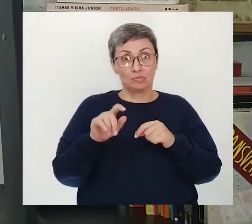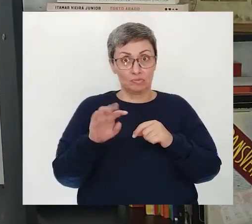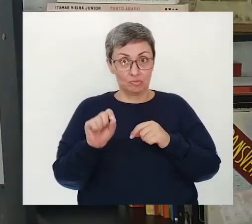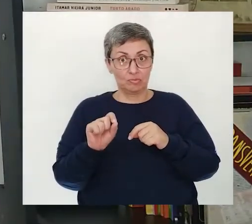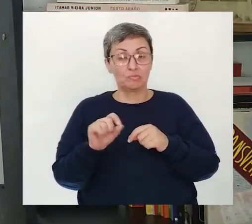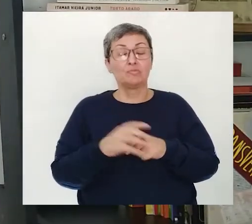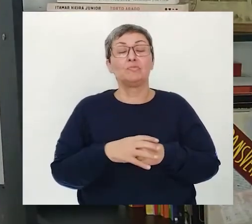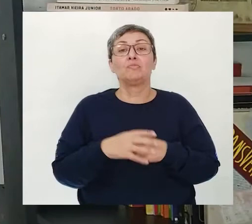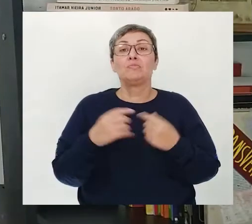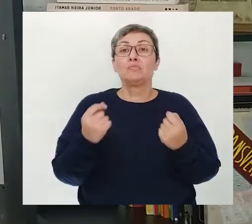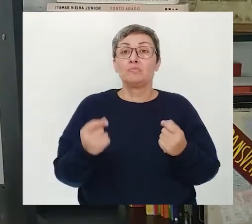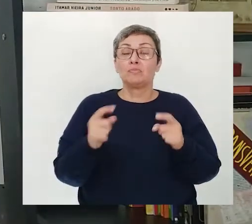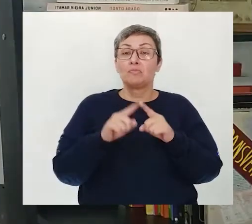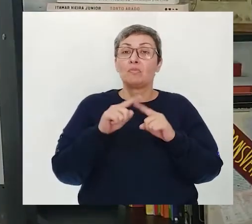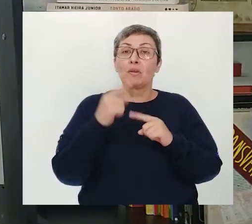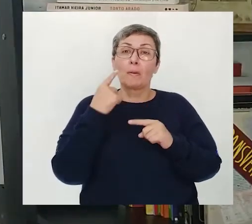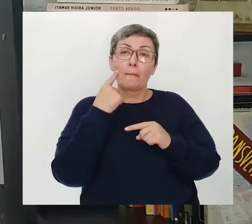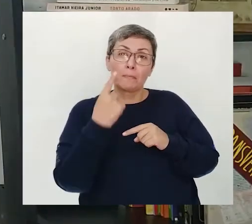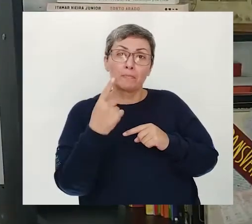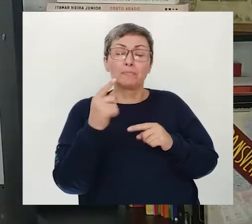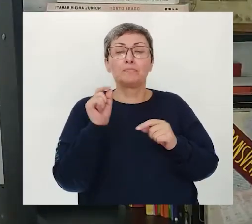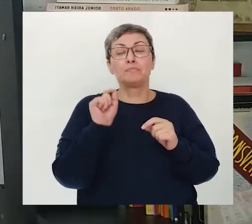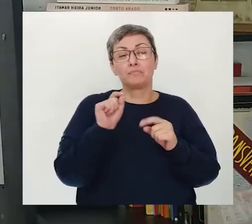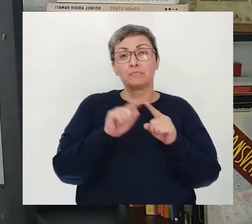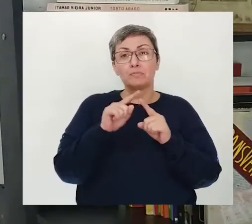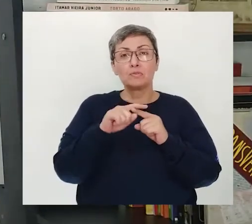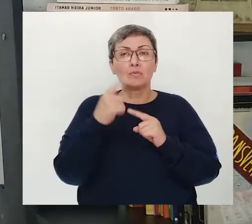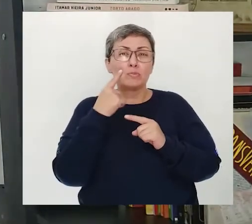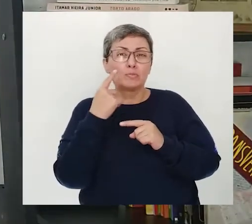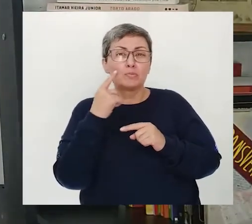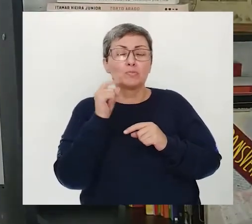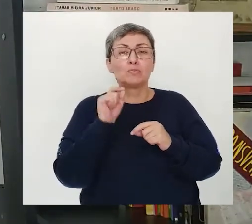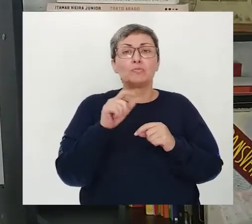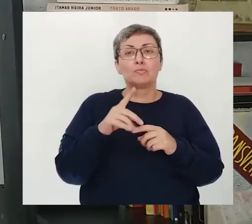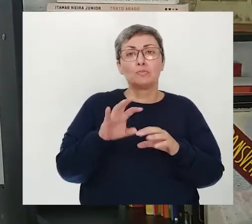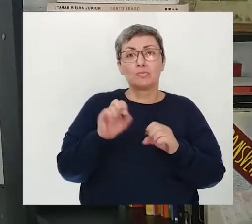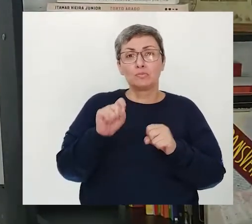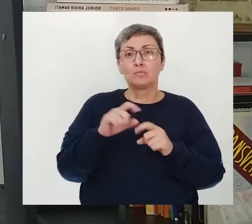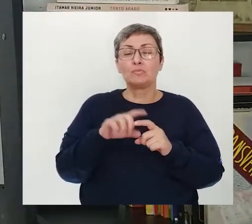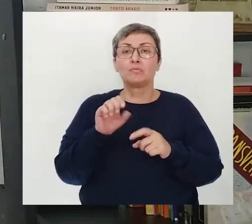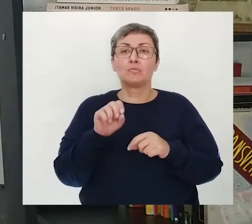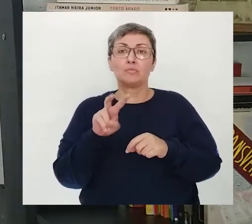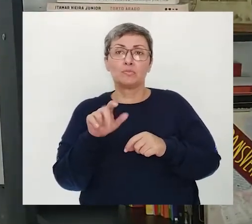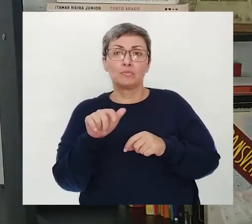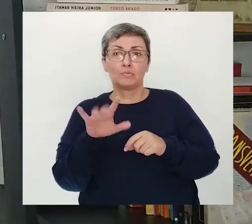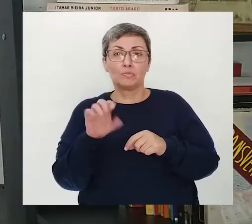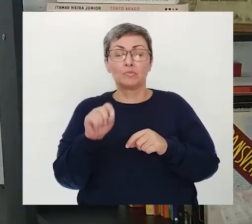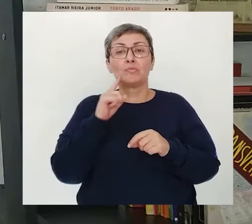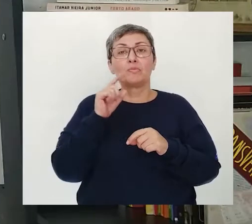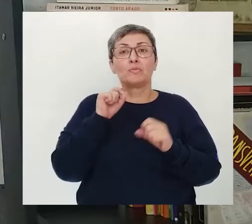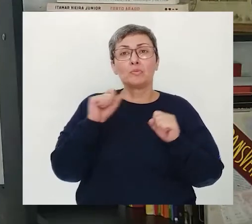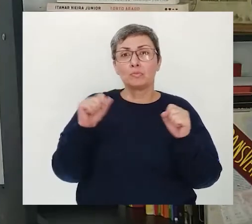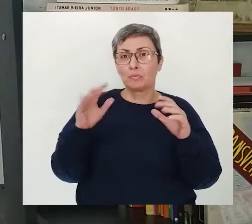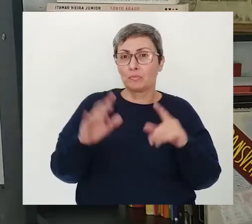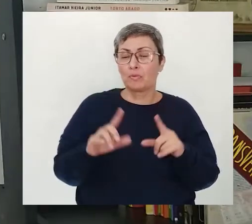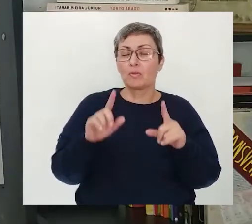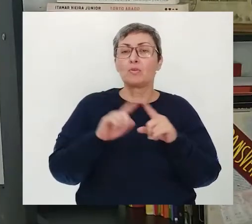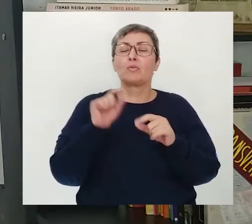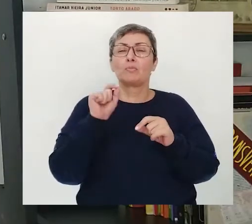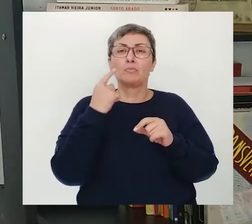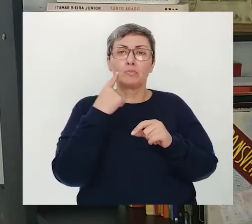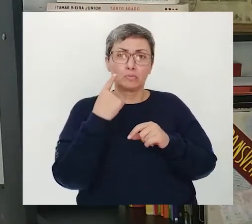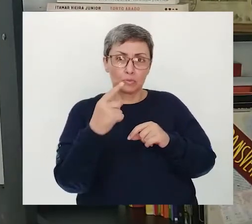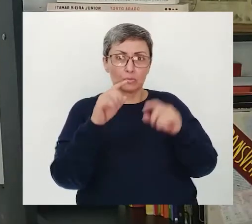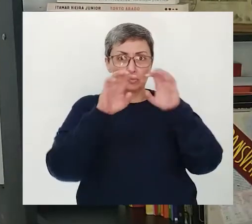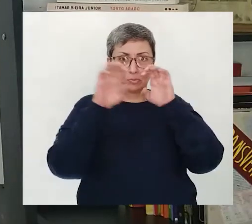três versos. Eu vou mostrar para vocês aí, para vocês observarem o poema do Olavo Bilac, chamado Milagre, que é para ilustrar